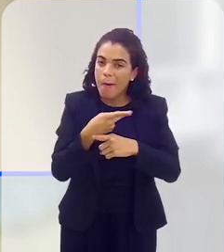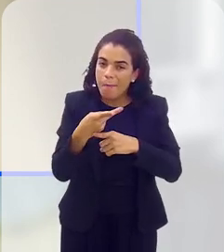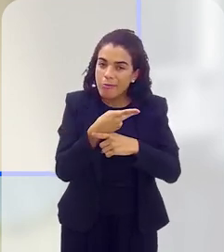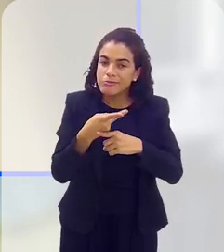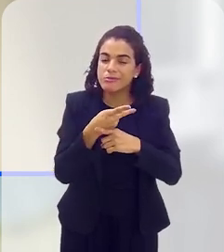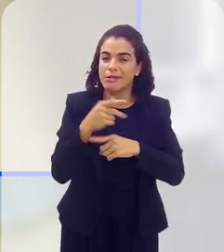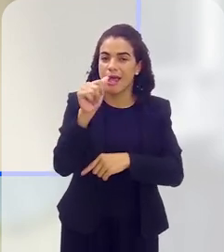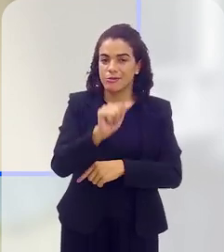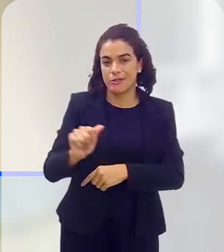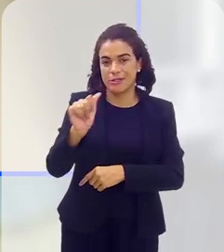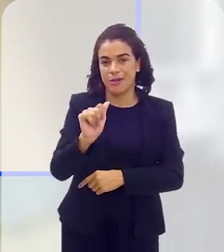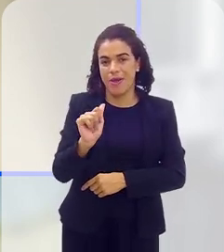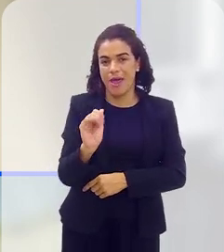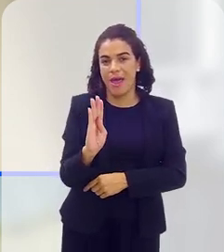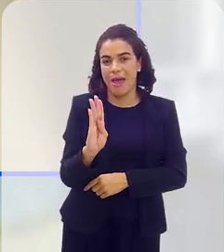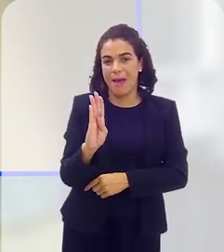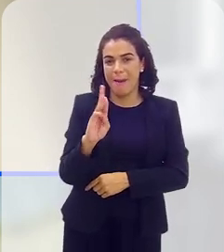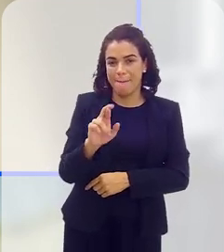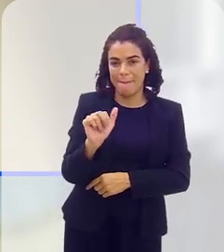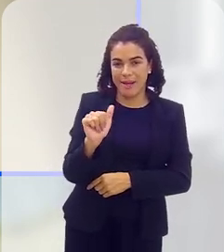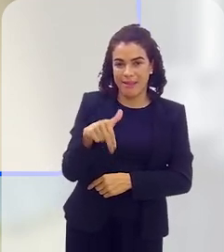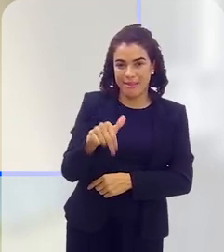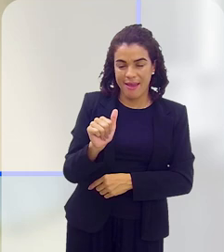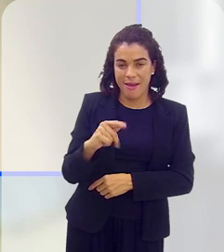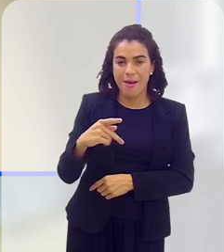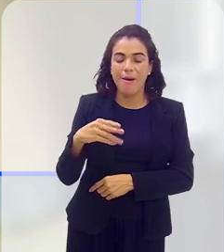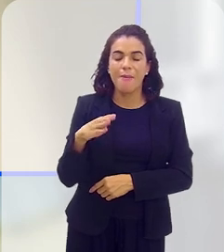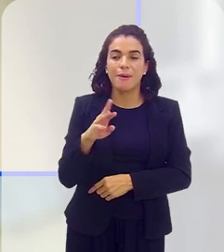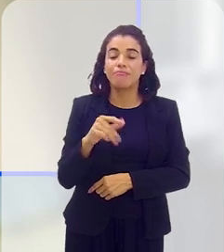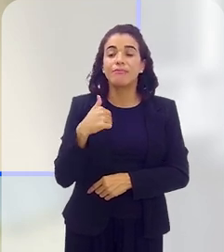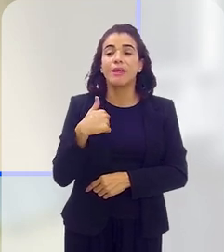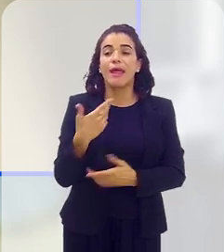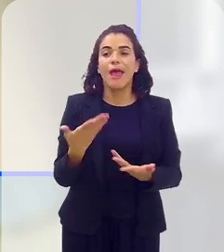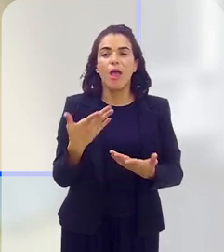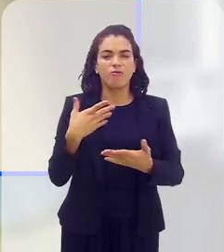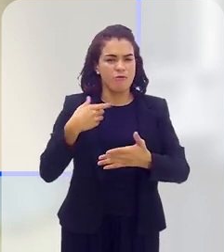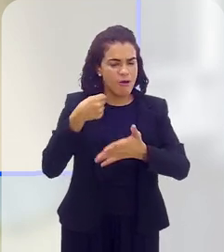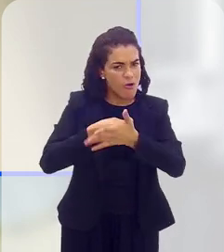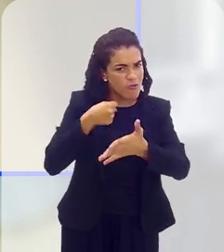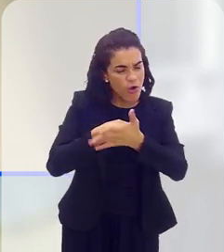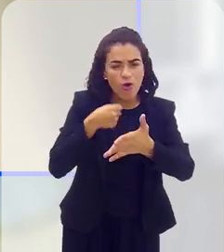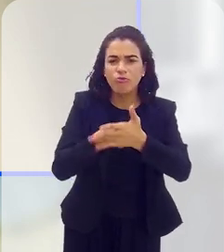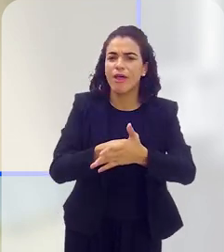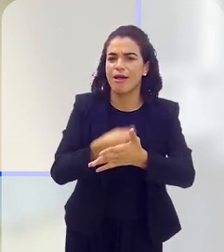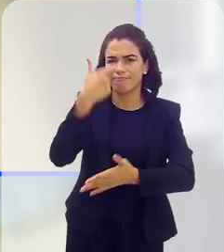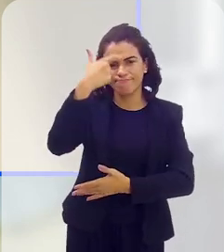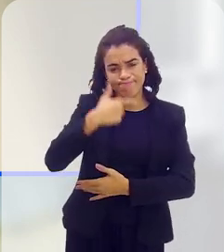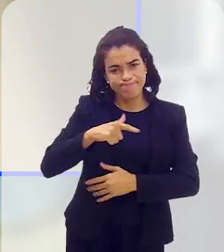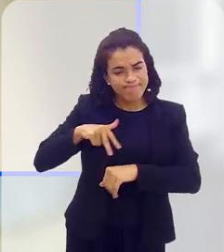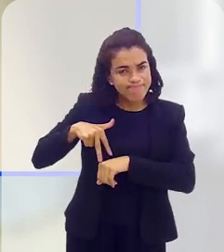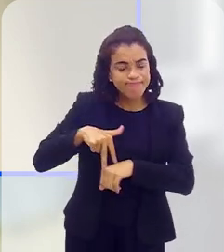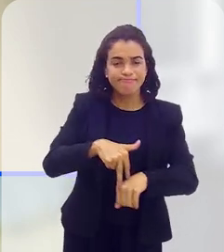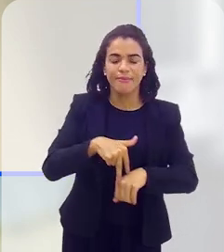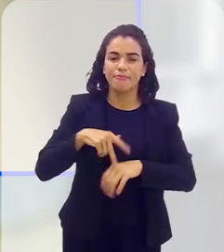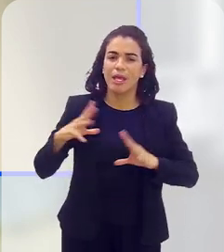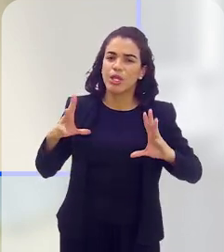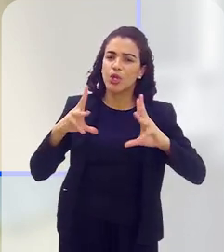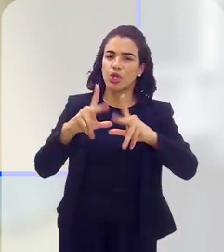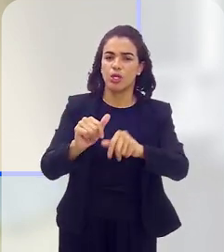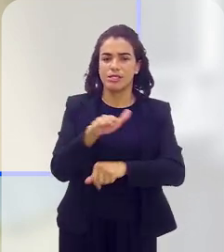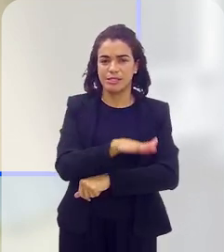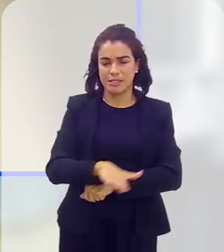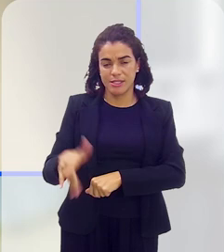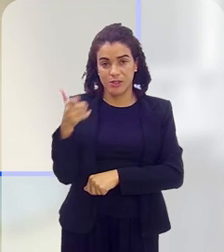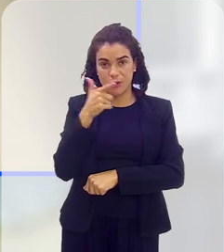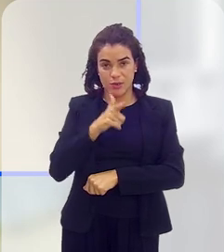busca da ANABA, a minha preocupação é que eu falo, eu só vou, vai ser incansável, lutar para que todas as crianças